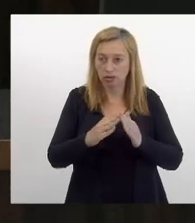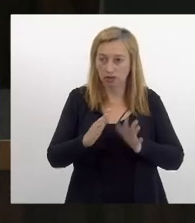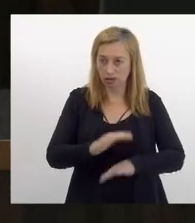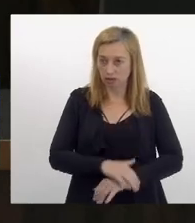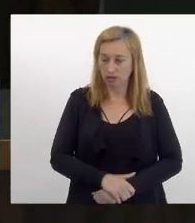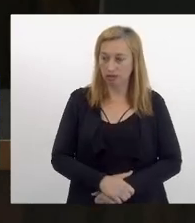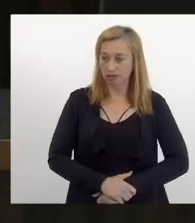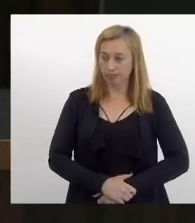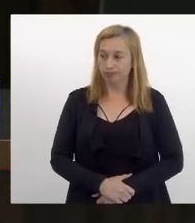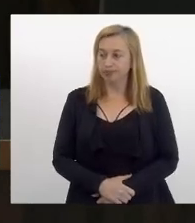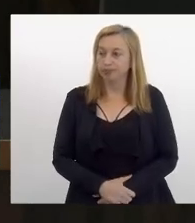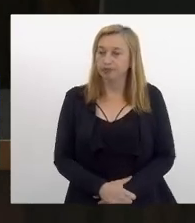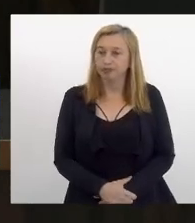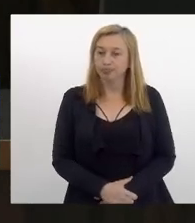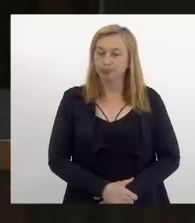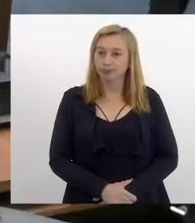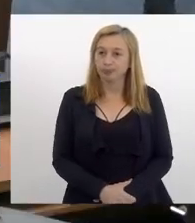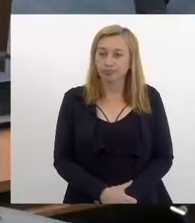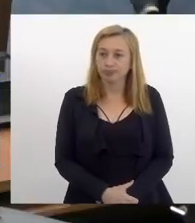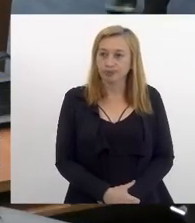tempo regimental